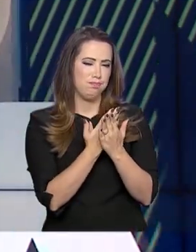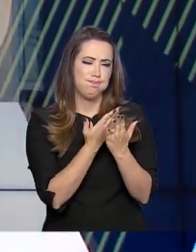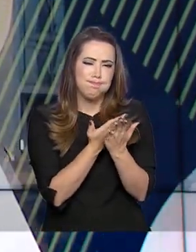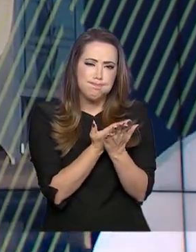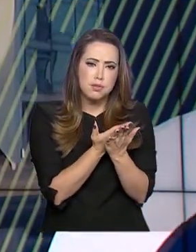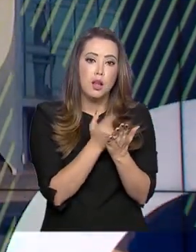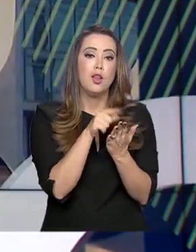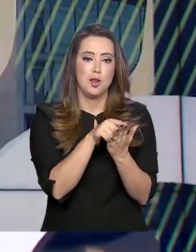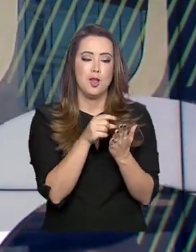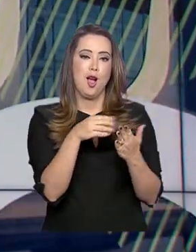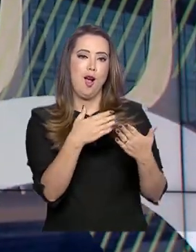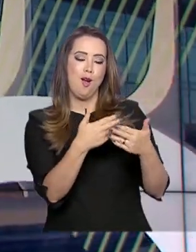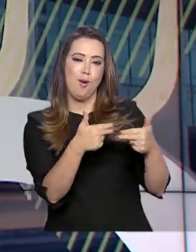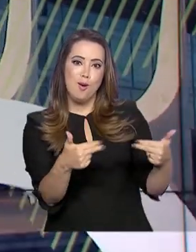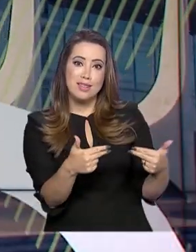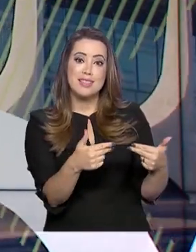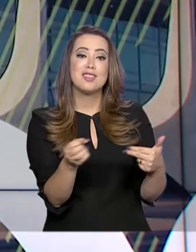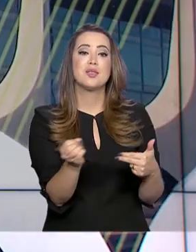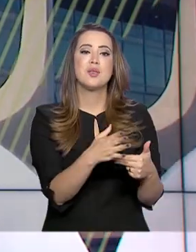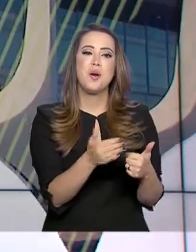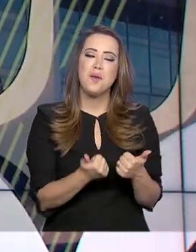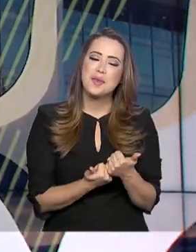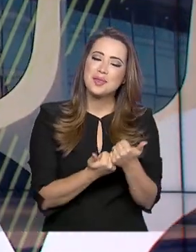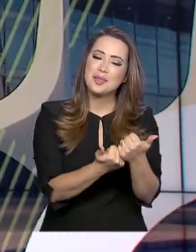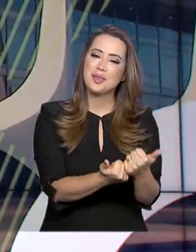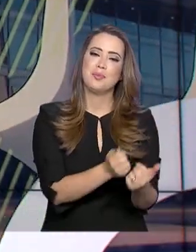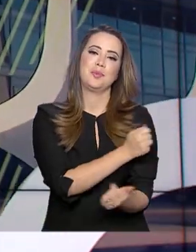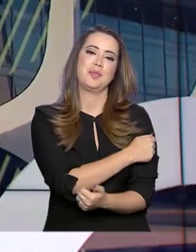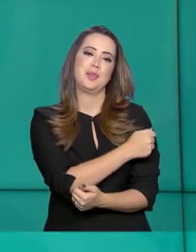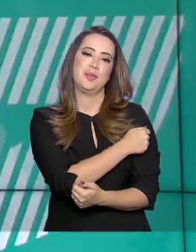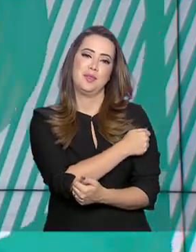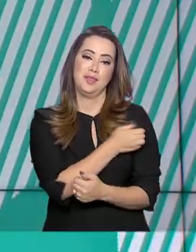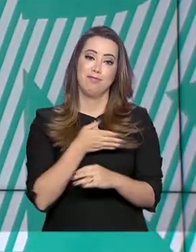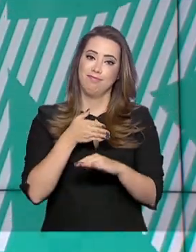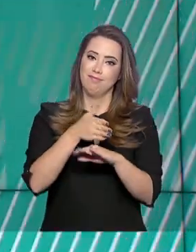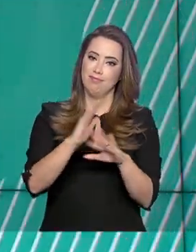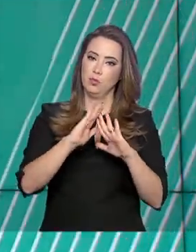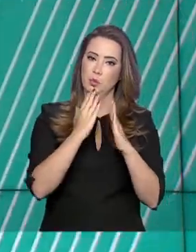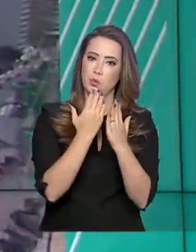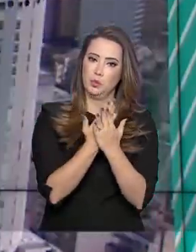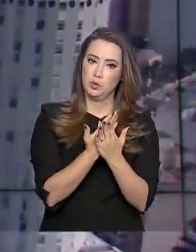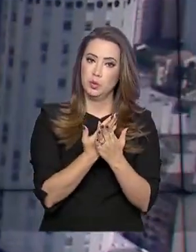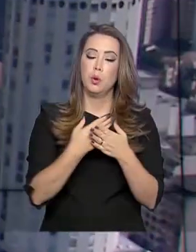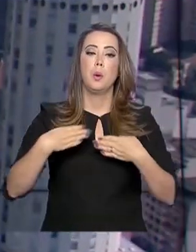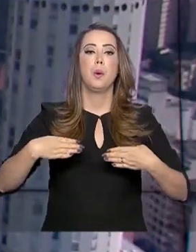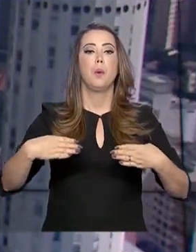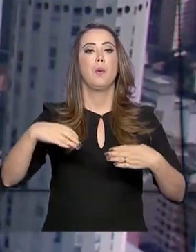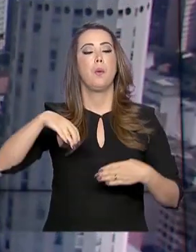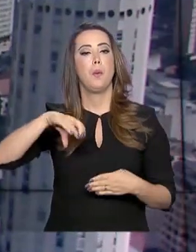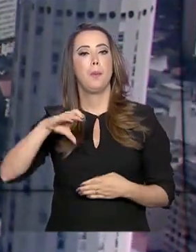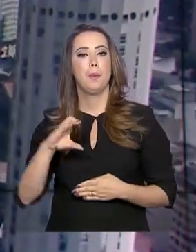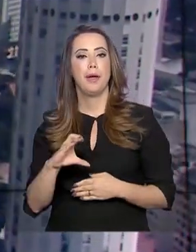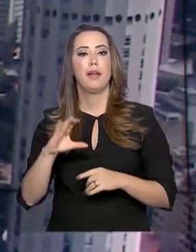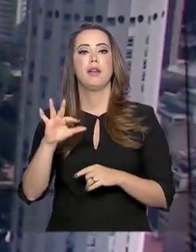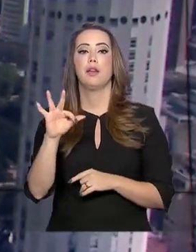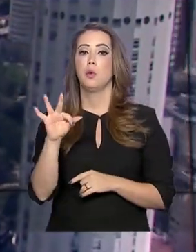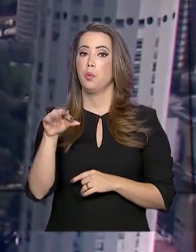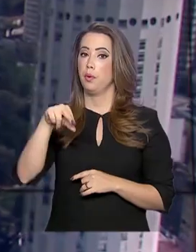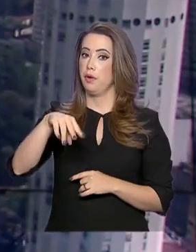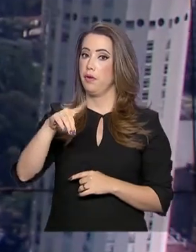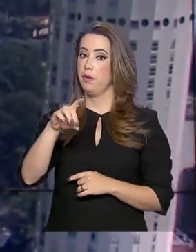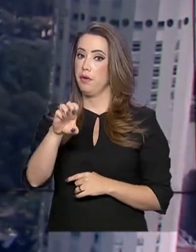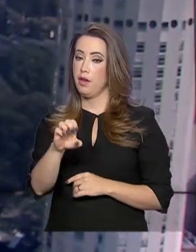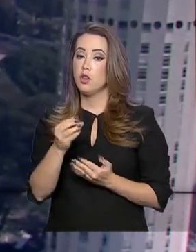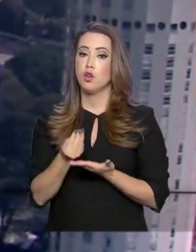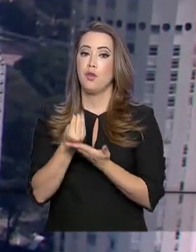novinho e folha ajuda a incentivar os alunos. O Ministério da Educação e o Fundo Nacional de Desenvolvimento da Educação já distribuíram